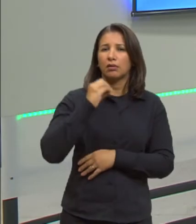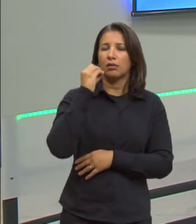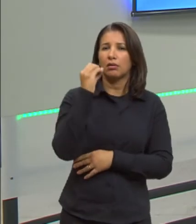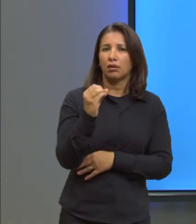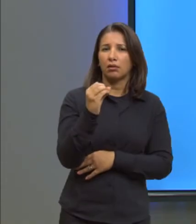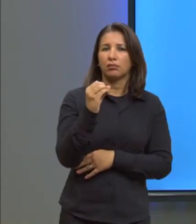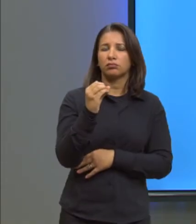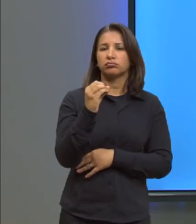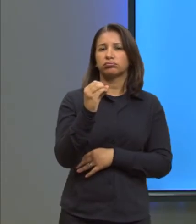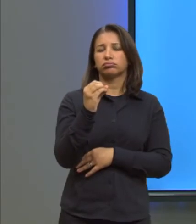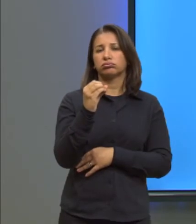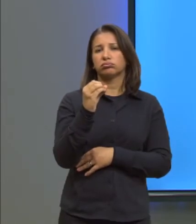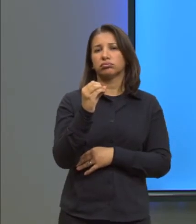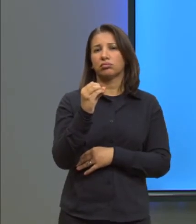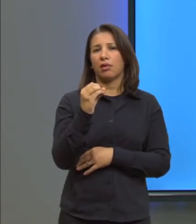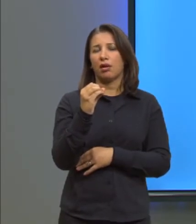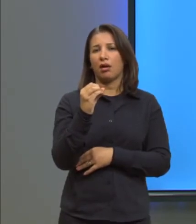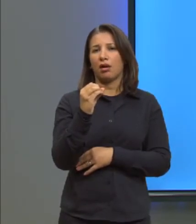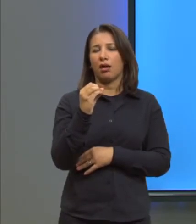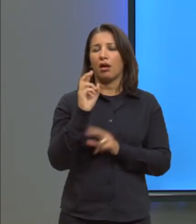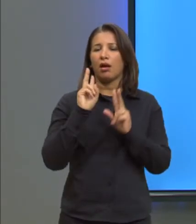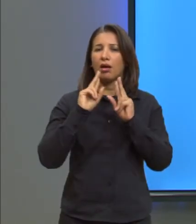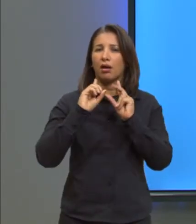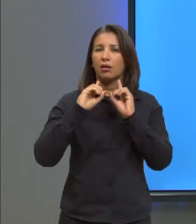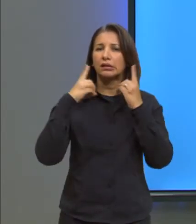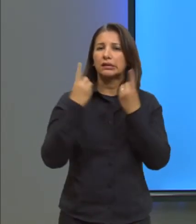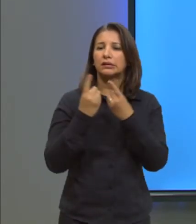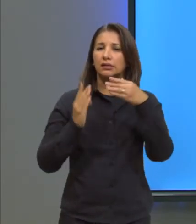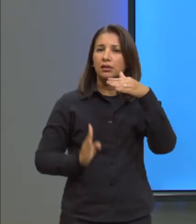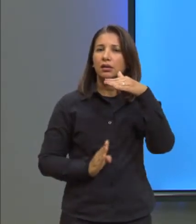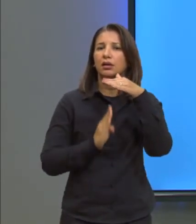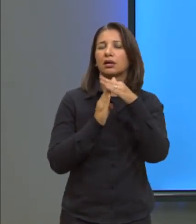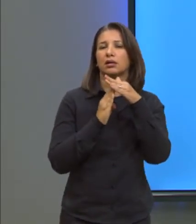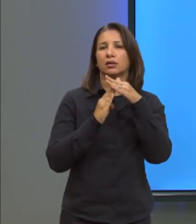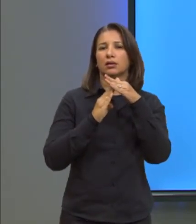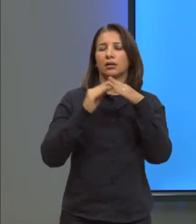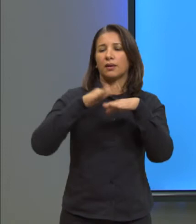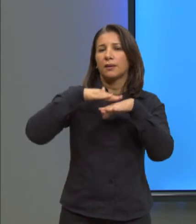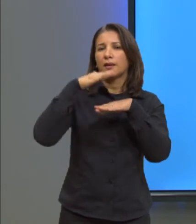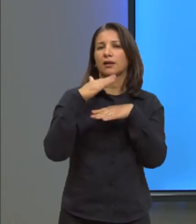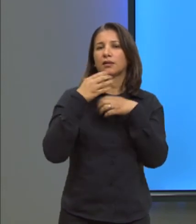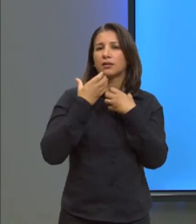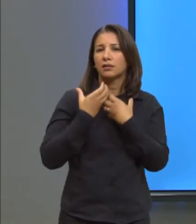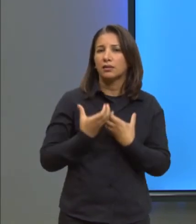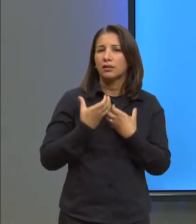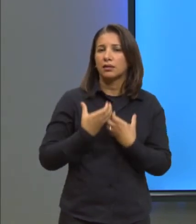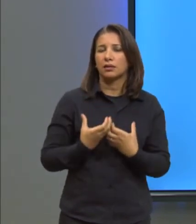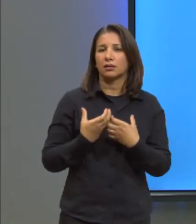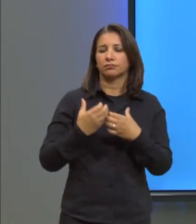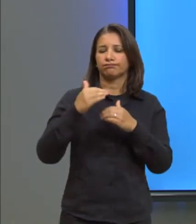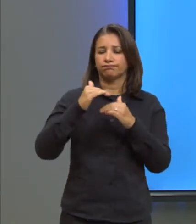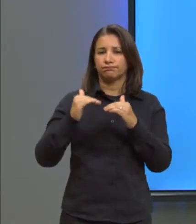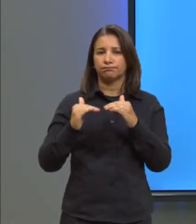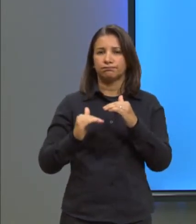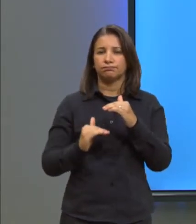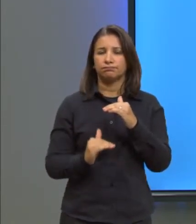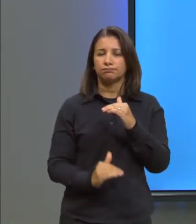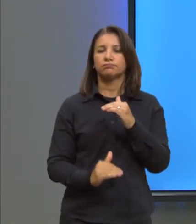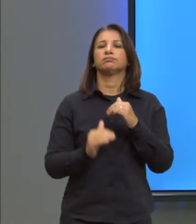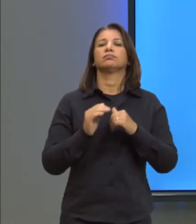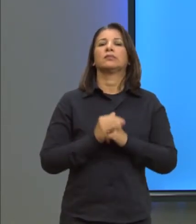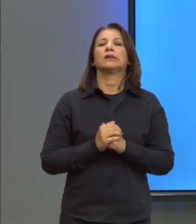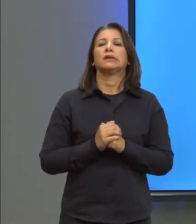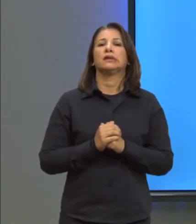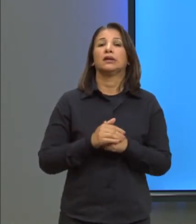Celsius, a densidade é máxima. Então, ela fica mais pesada e vai mais para o fundo. Então,